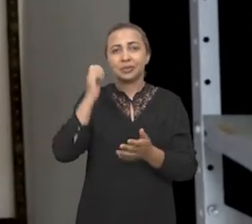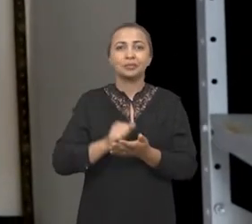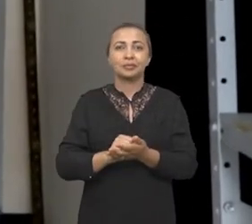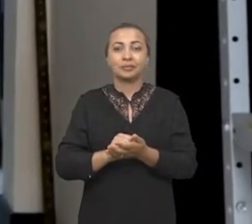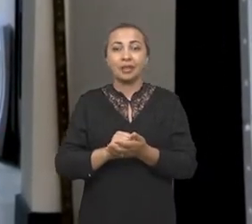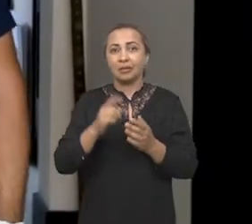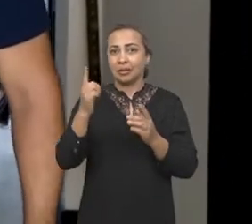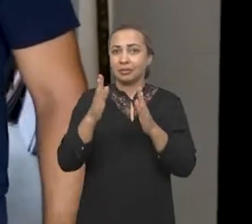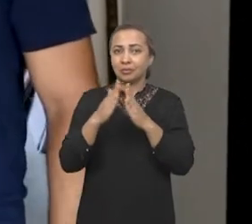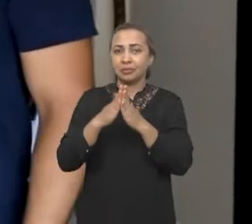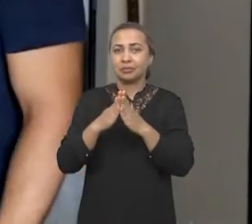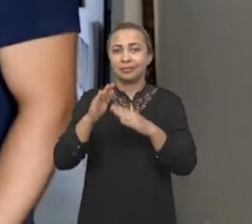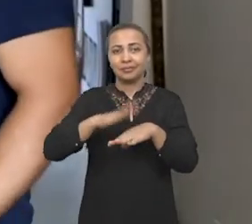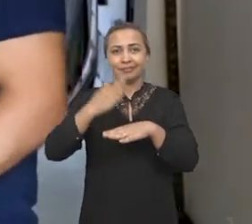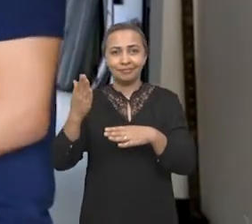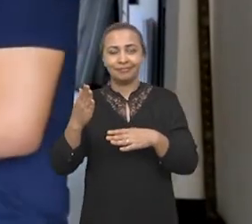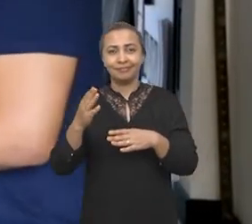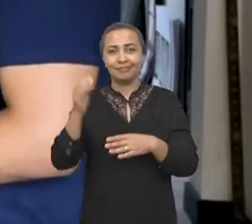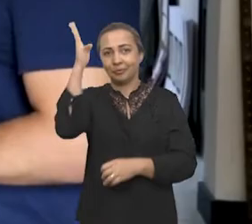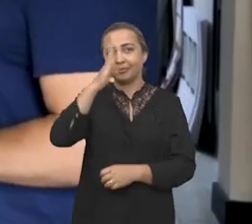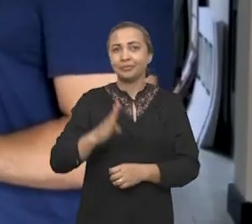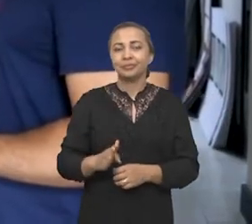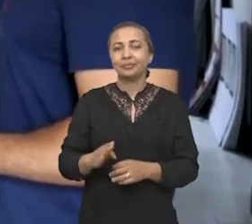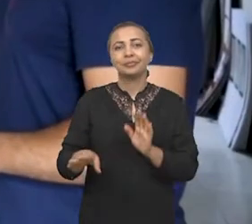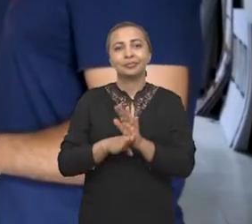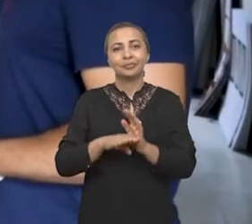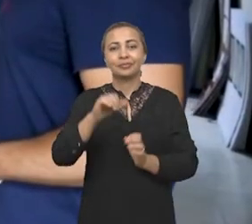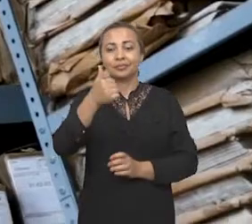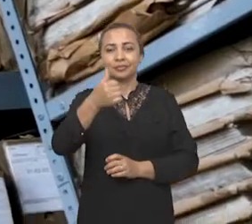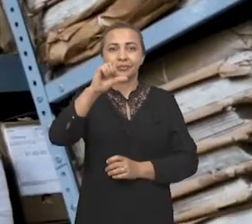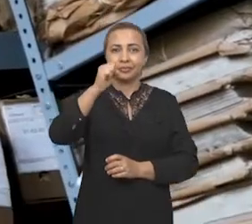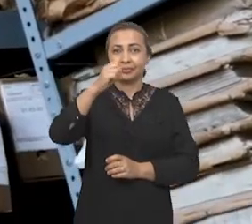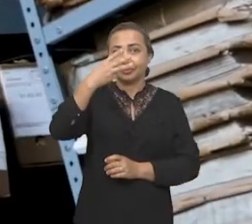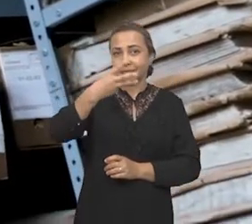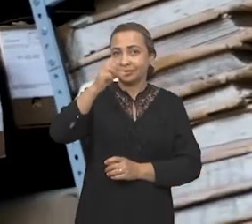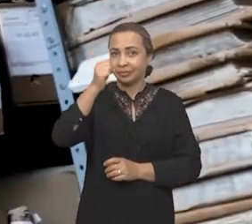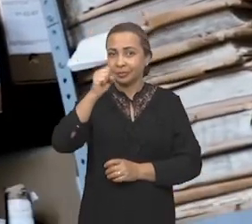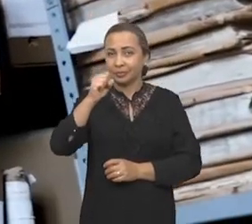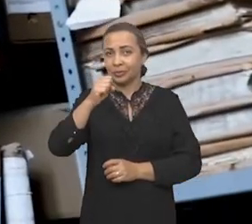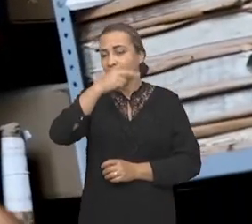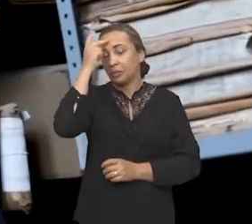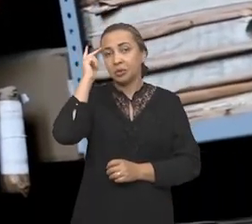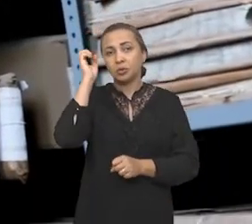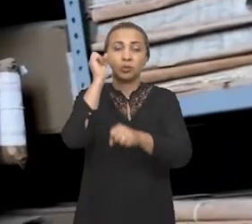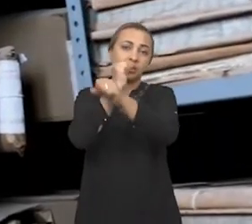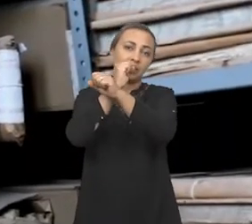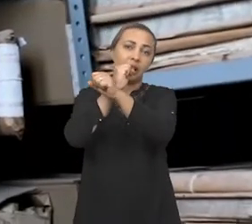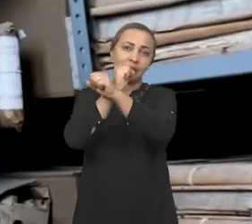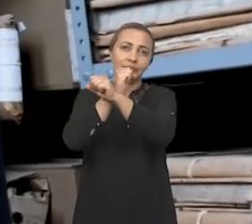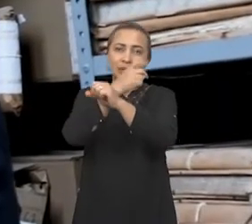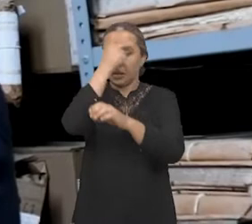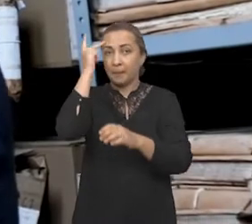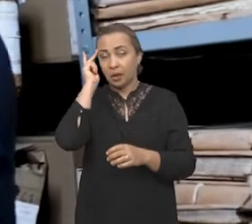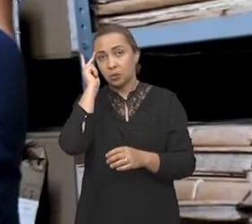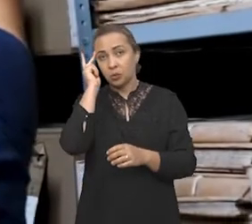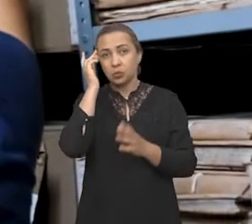mais sugêneres do Brasil até 1878 eram os escravos, que eram simultaneamente